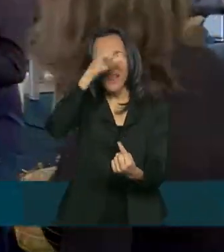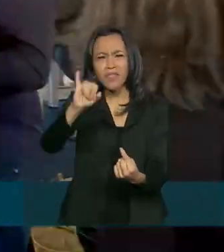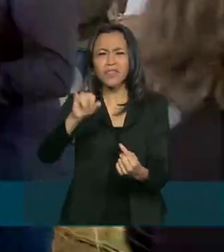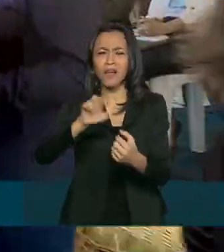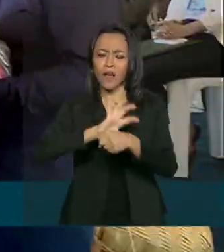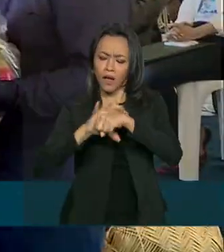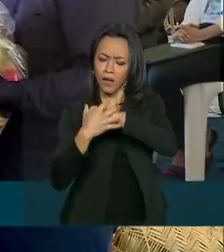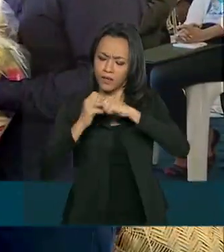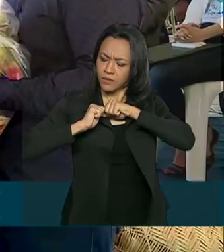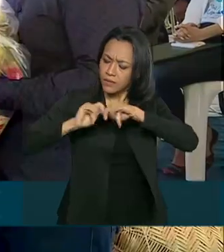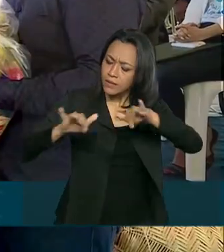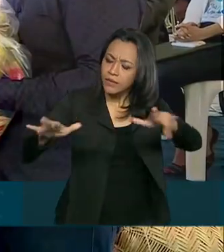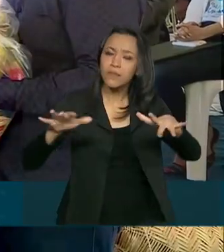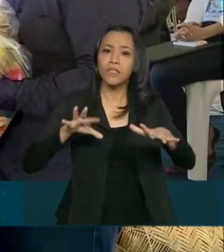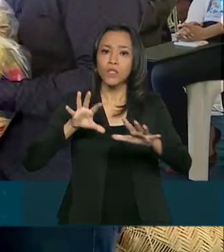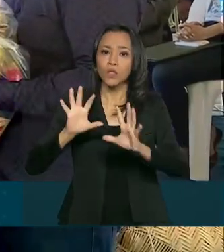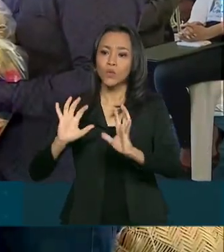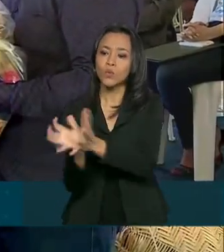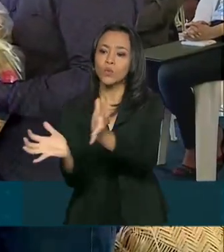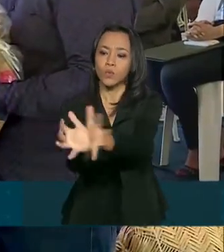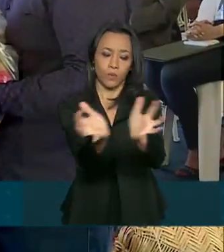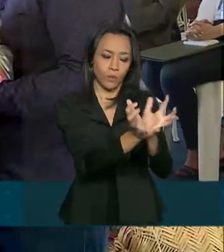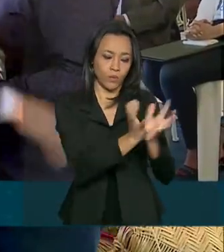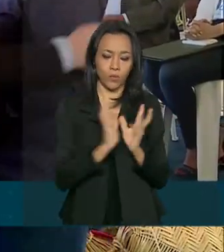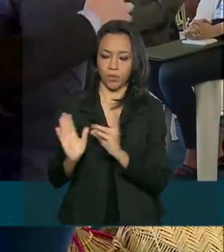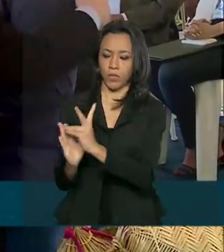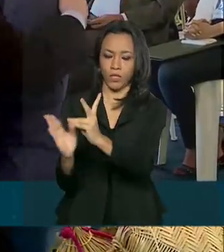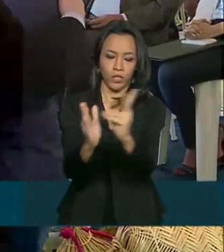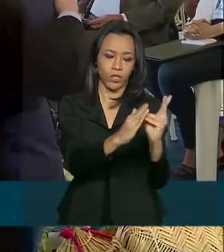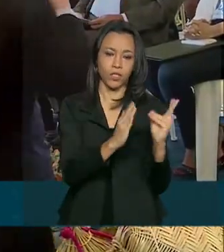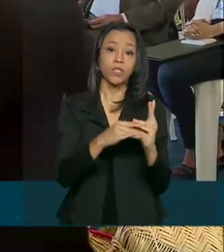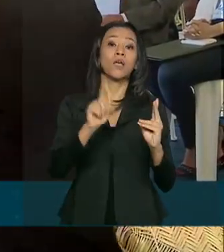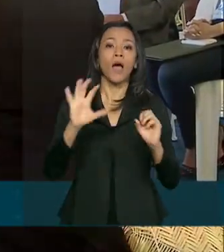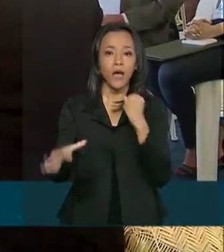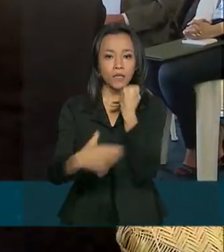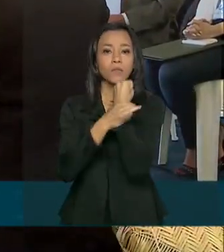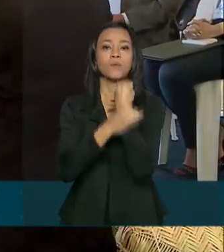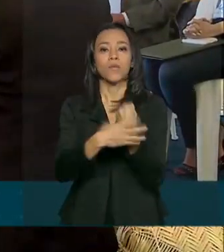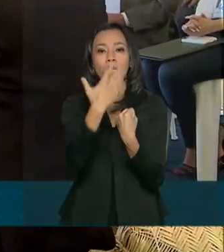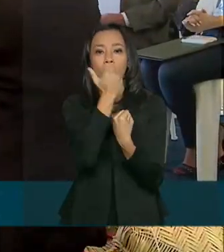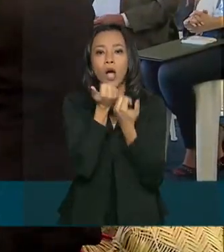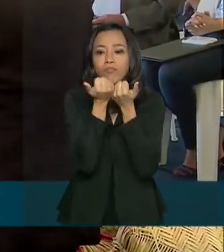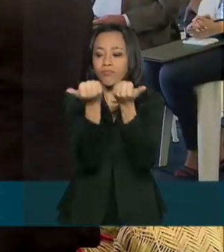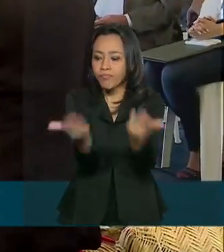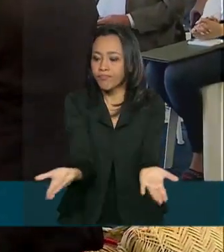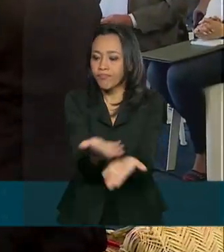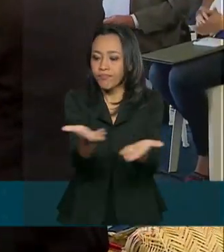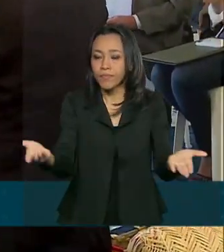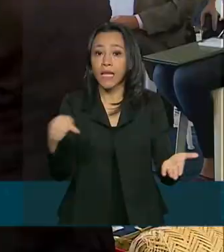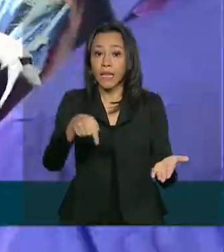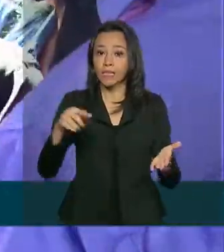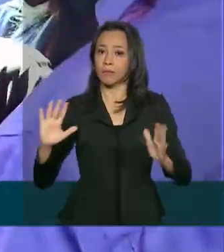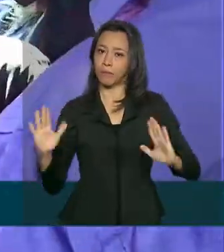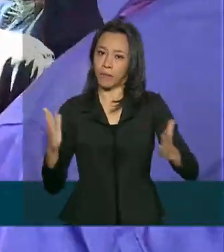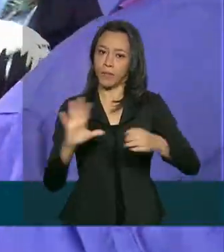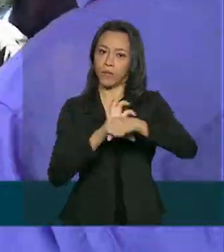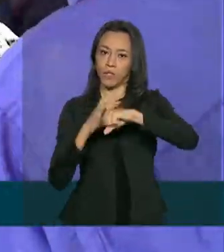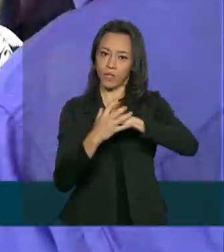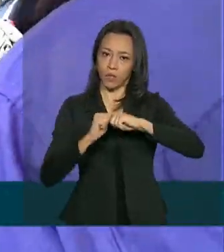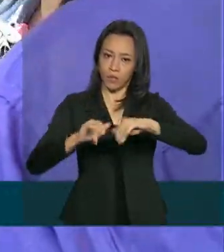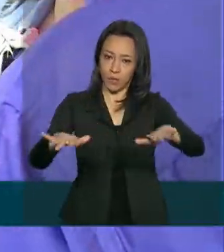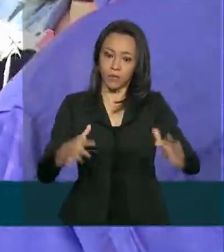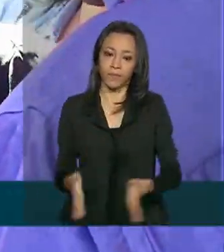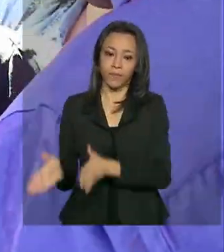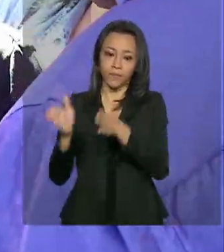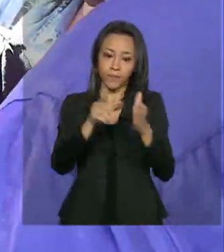-19 entre as comunidades indígenas, garantindo a segurança alimentar desses povos durante a pandemia. Para que eles não